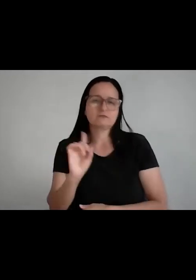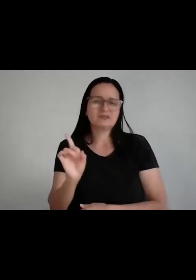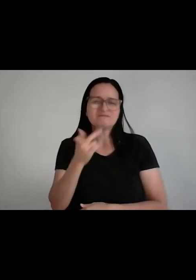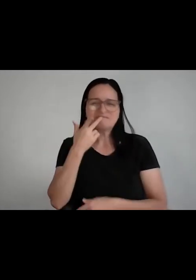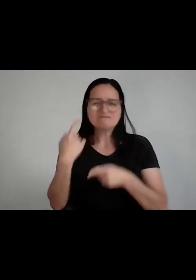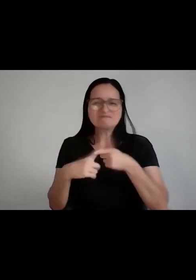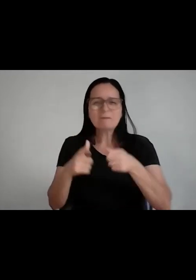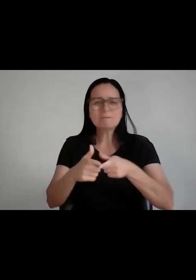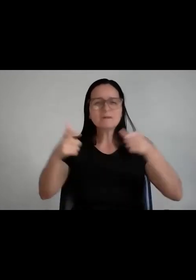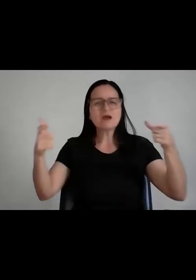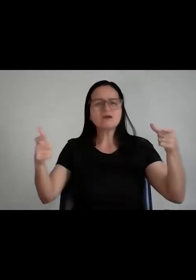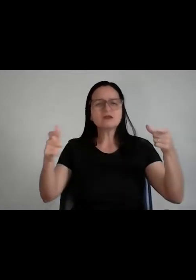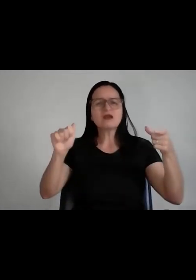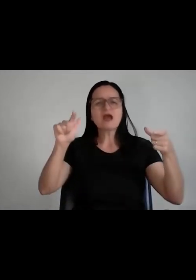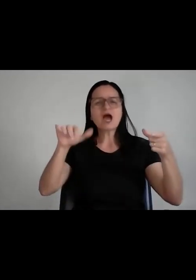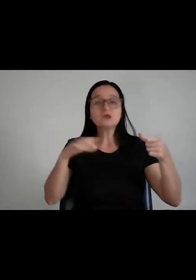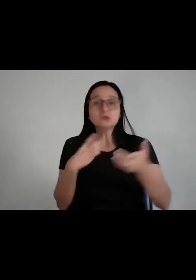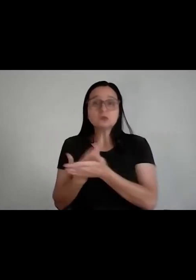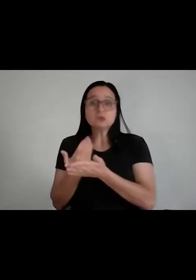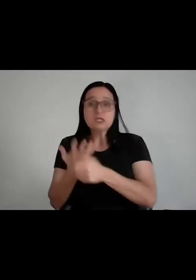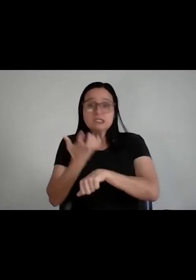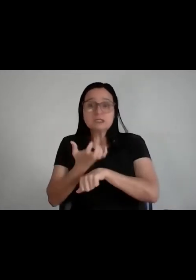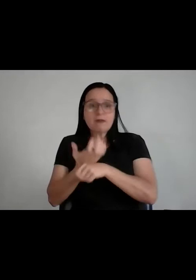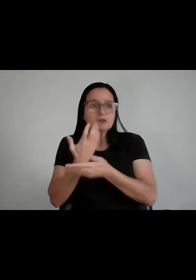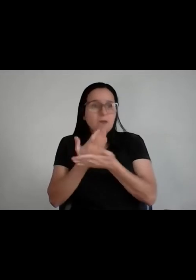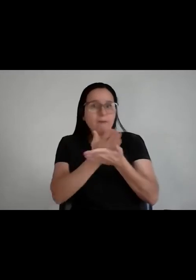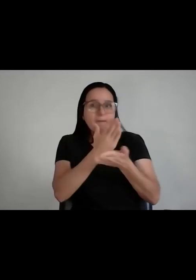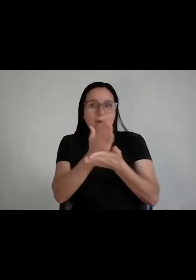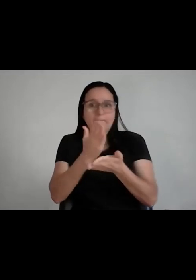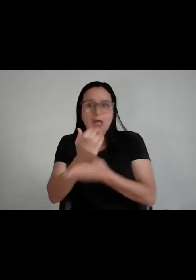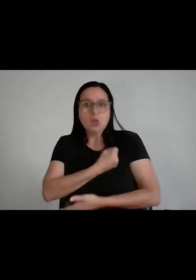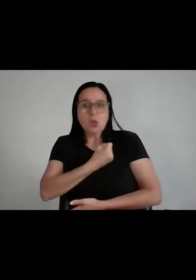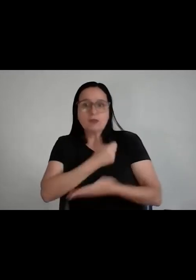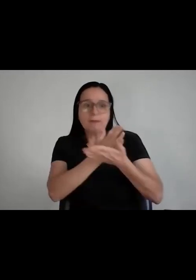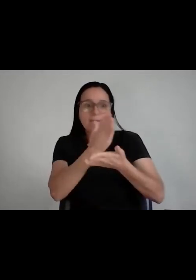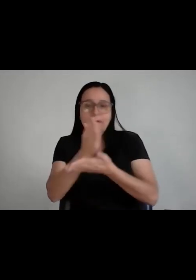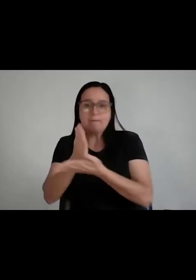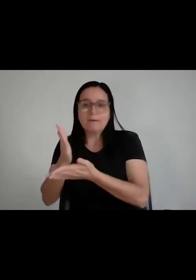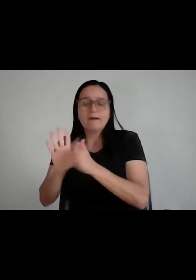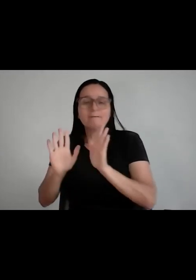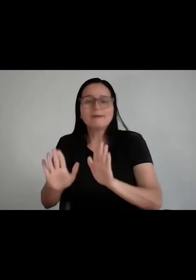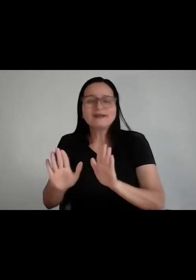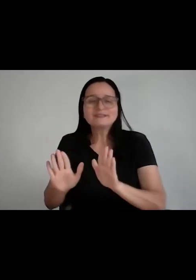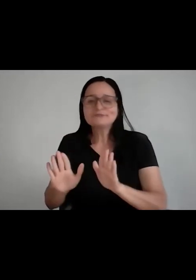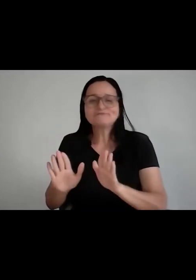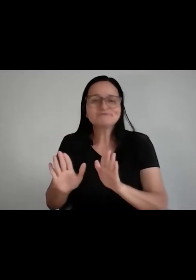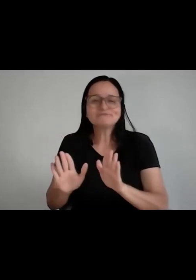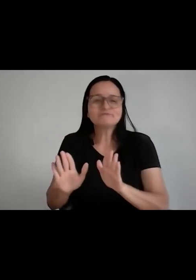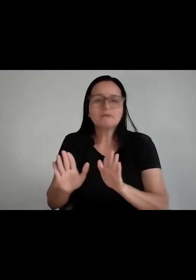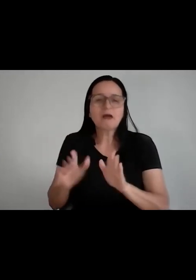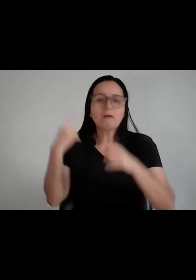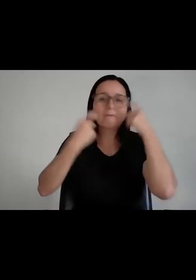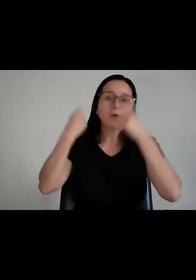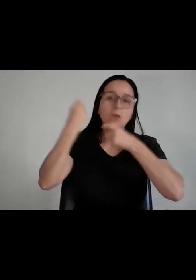absurdo ali, em passar nas matérias, às vezes aquela dificuldade para tirar nota, para passar. Faz parte, mas